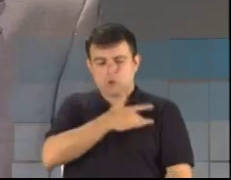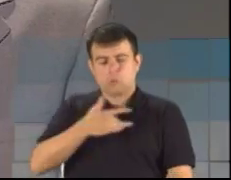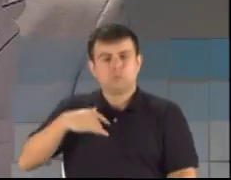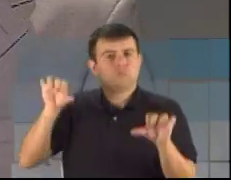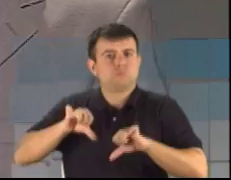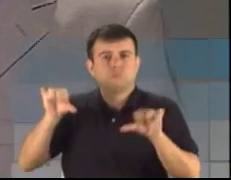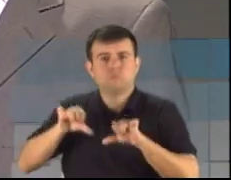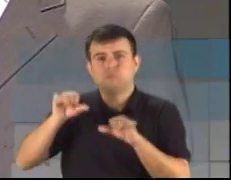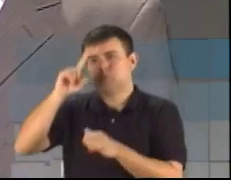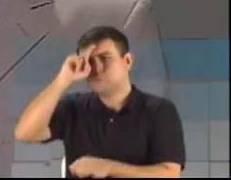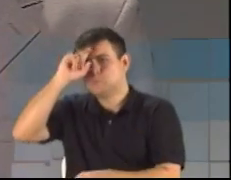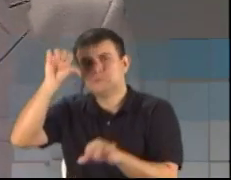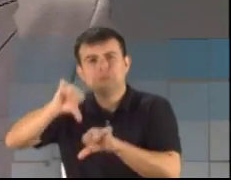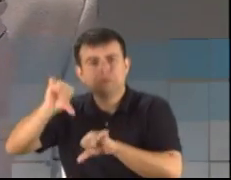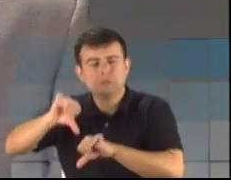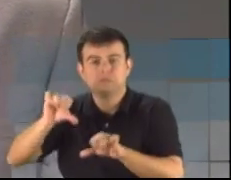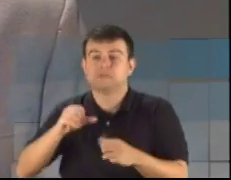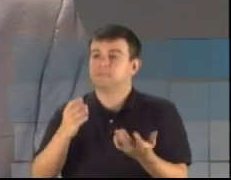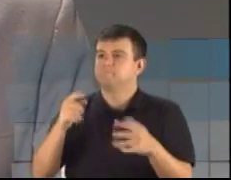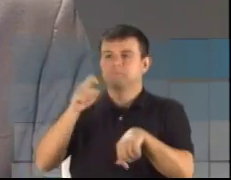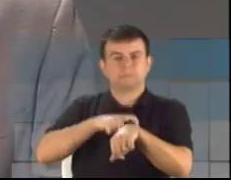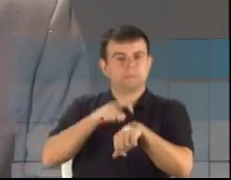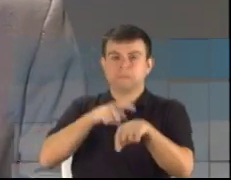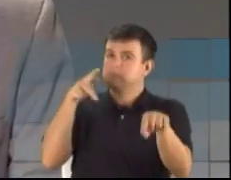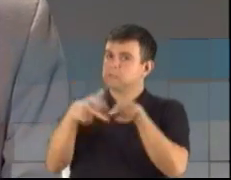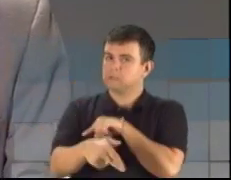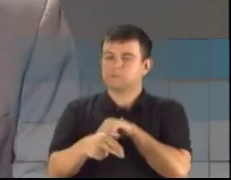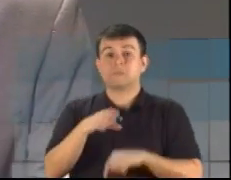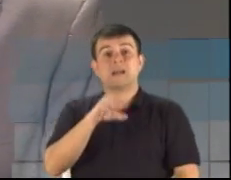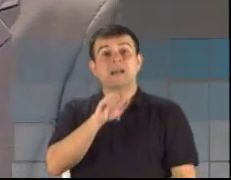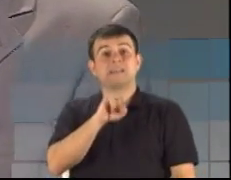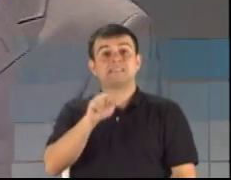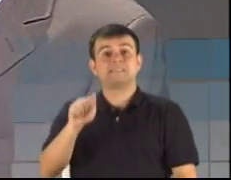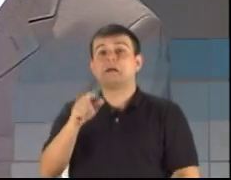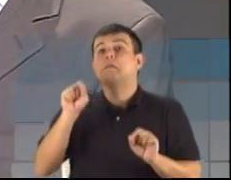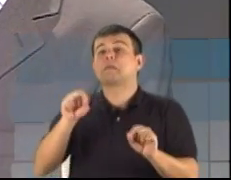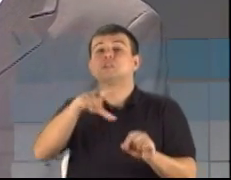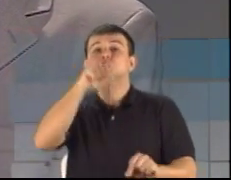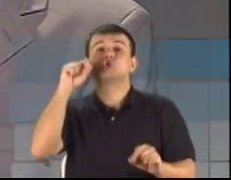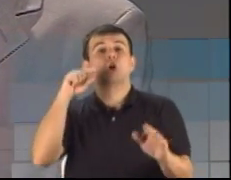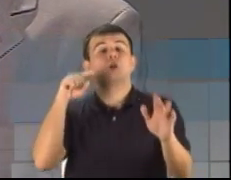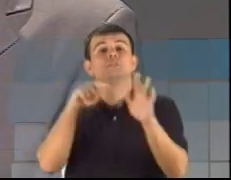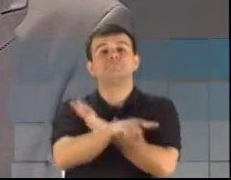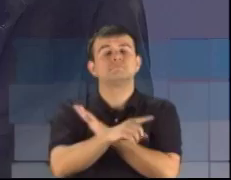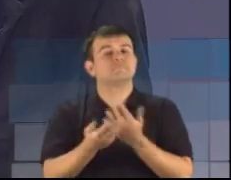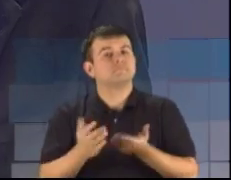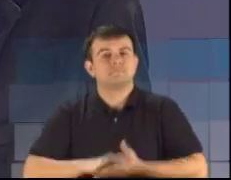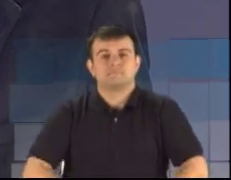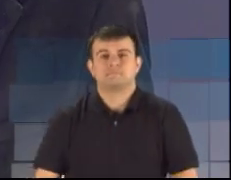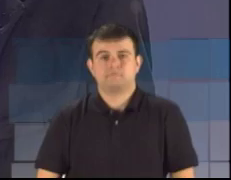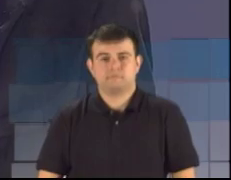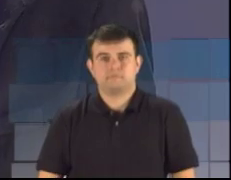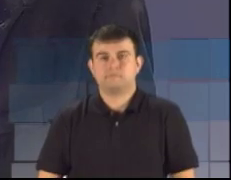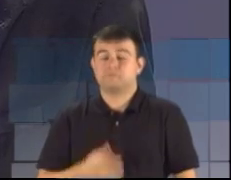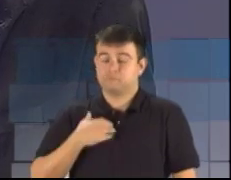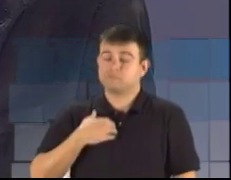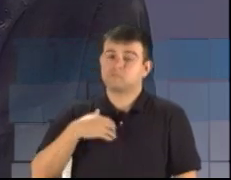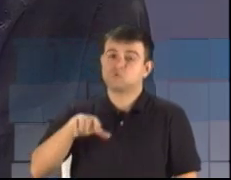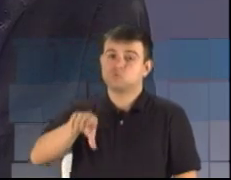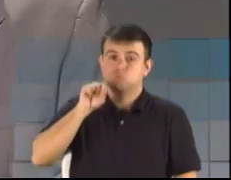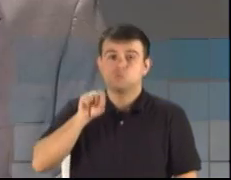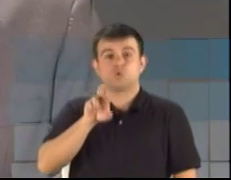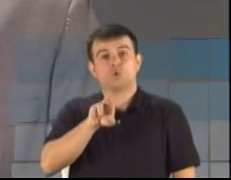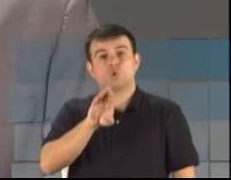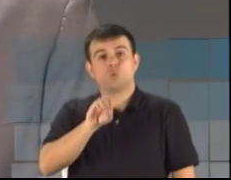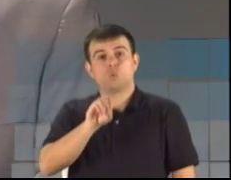assumindo Tempo esgotado. candidato Cassiá Carpes, quem você escolhe para responder? Eu escolho o Roberto.